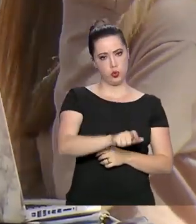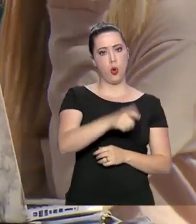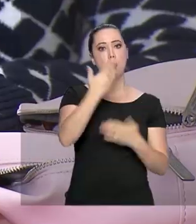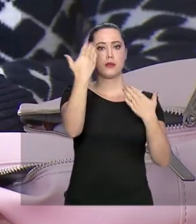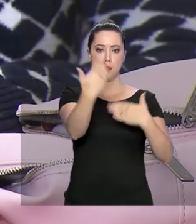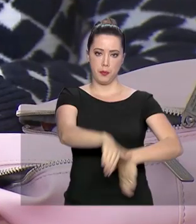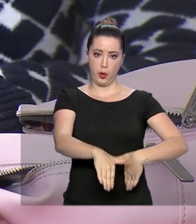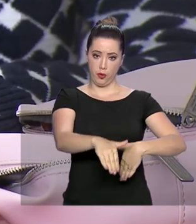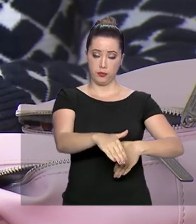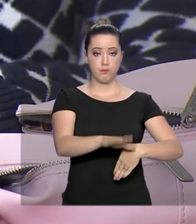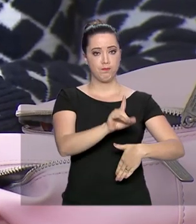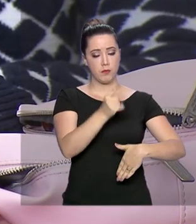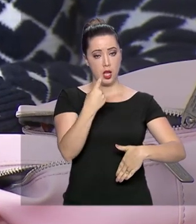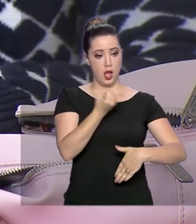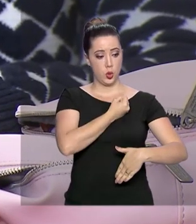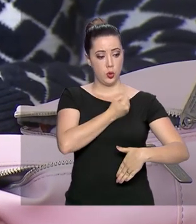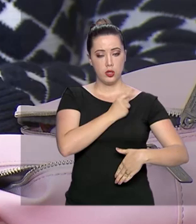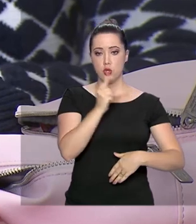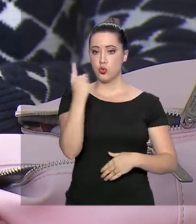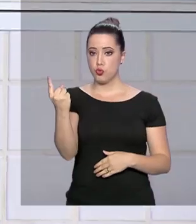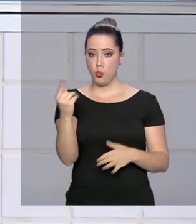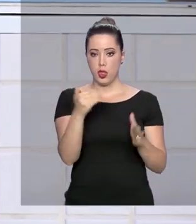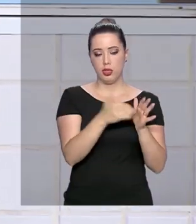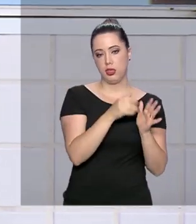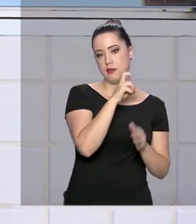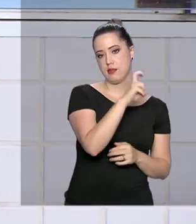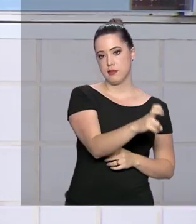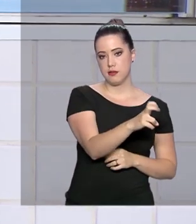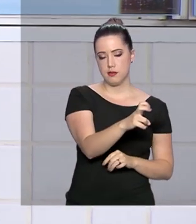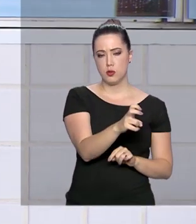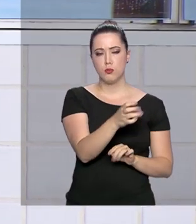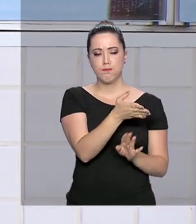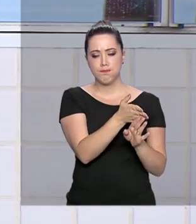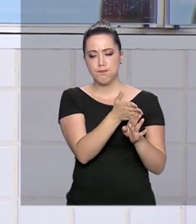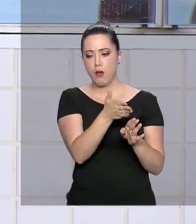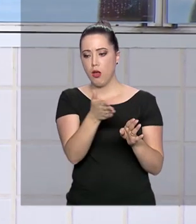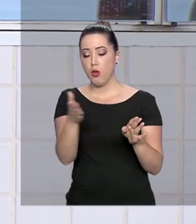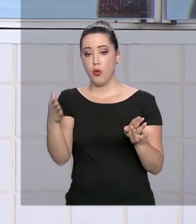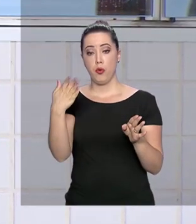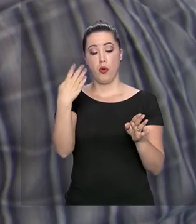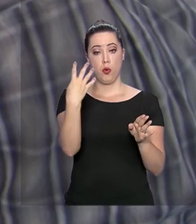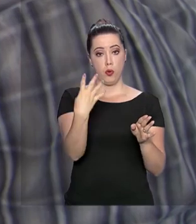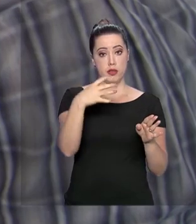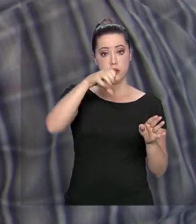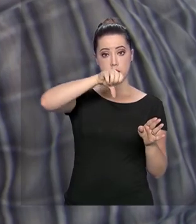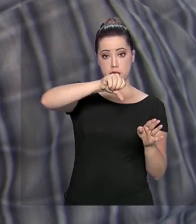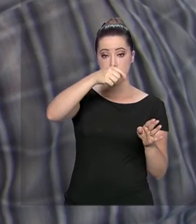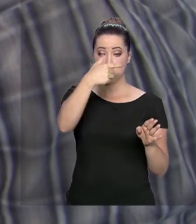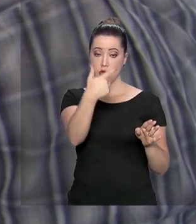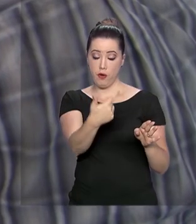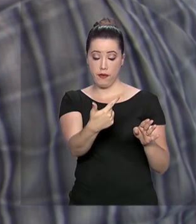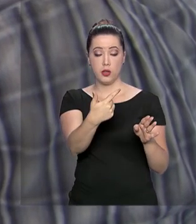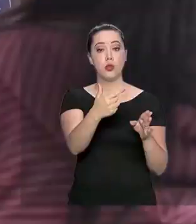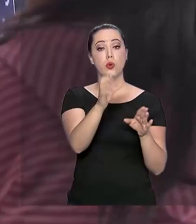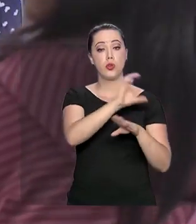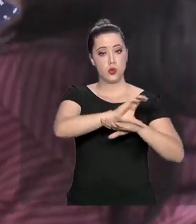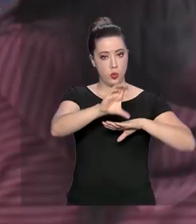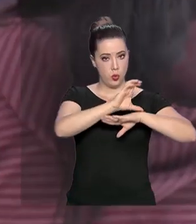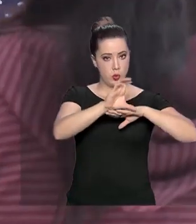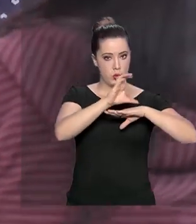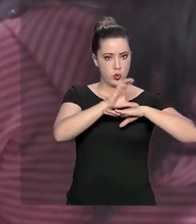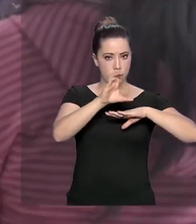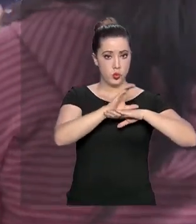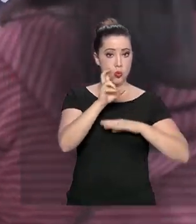nota varia de 1 a 5. Nesta última edição, 492 cursos superiores tiraram a nota máxima. O